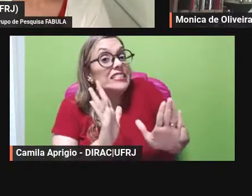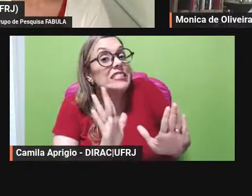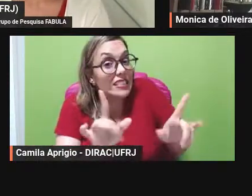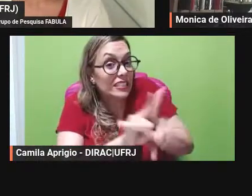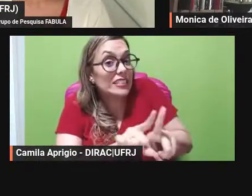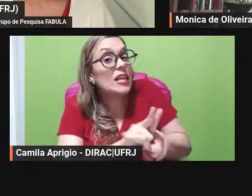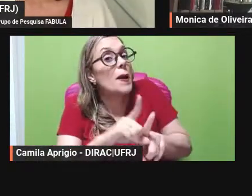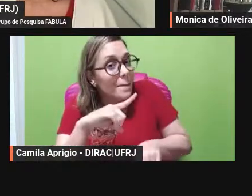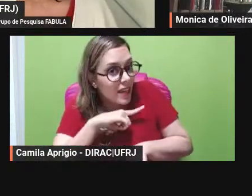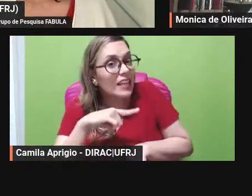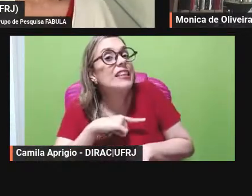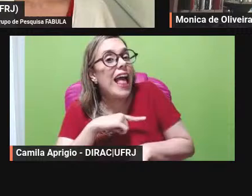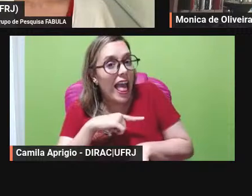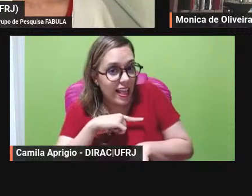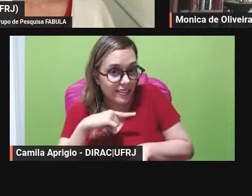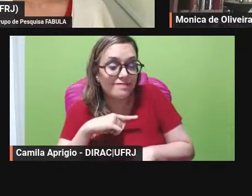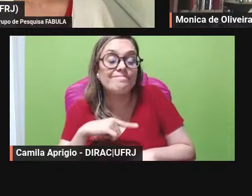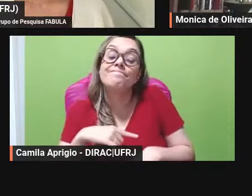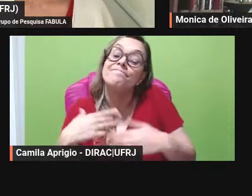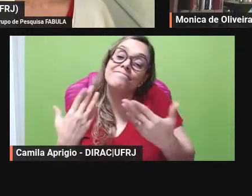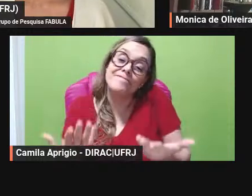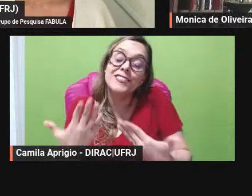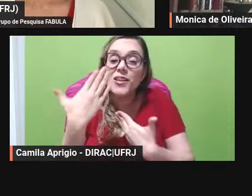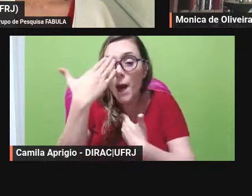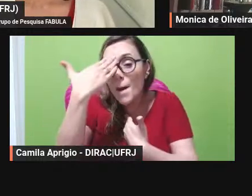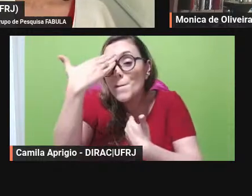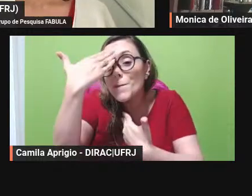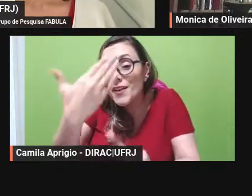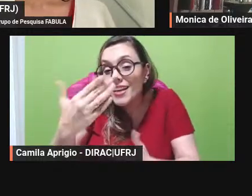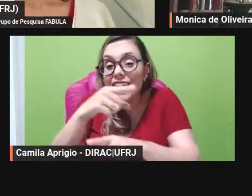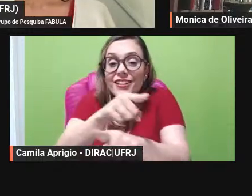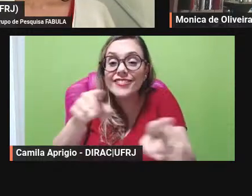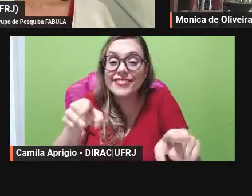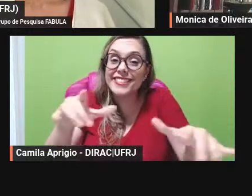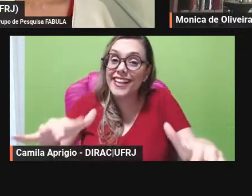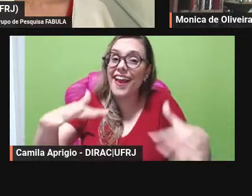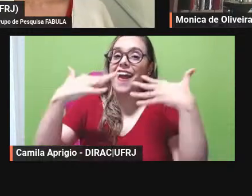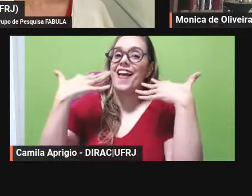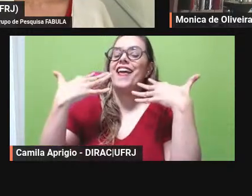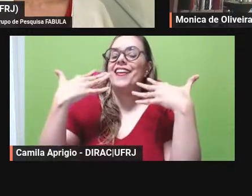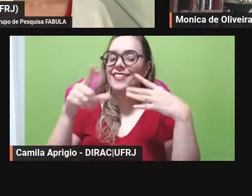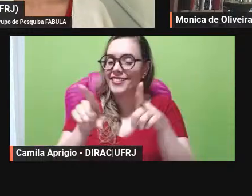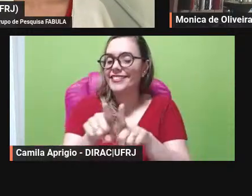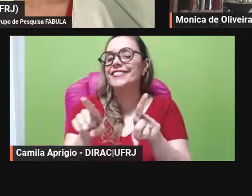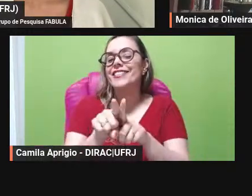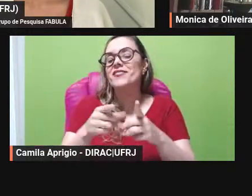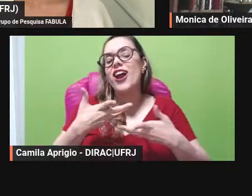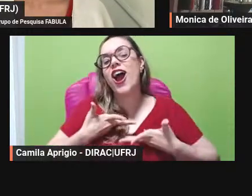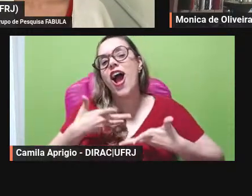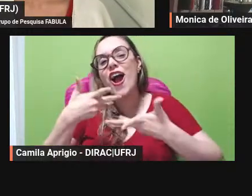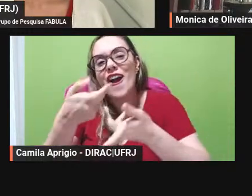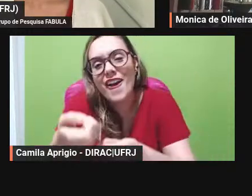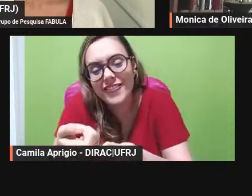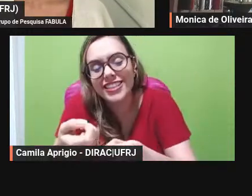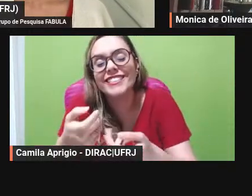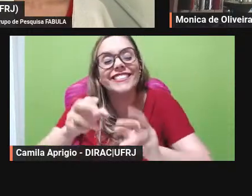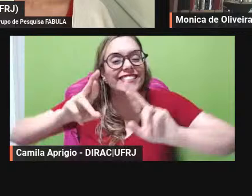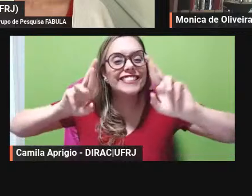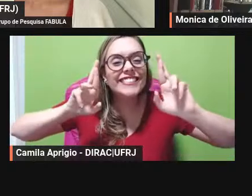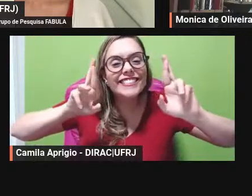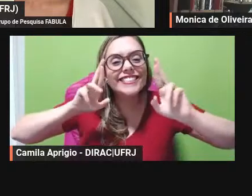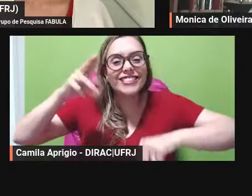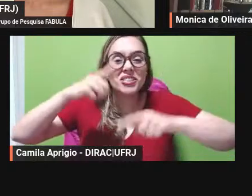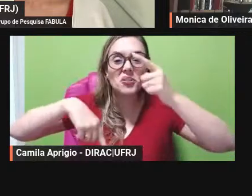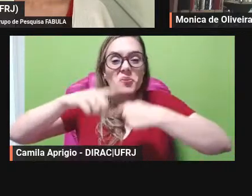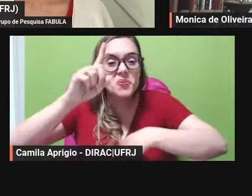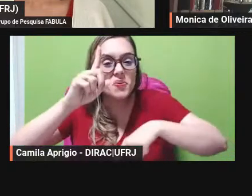aqui e agradeço muito a atenção de vocês o convite e desejo sucesso para as